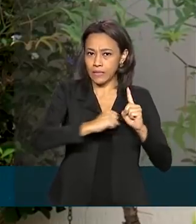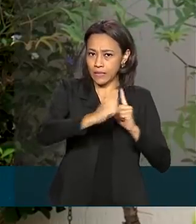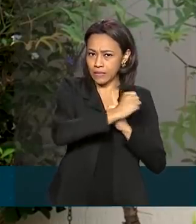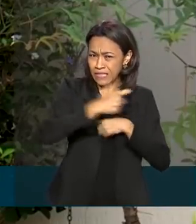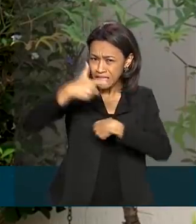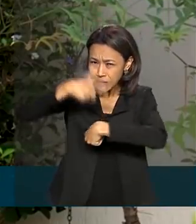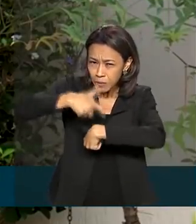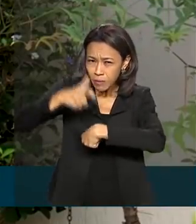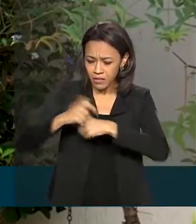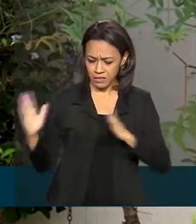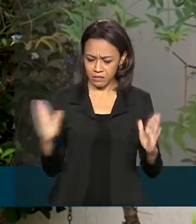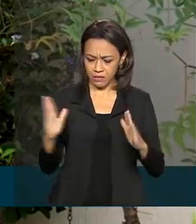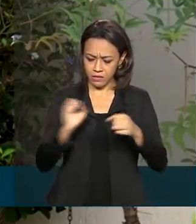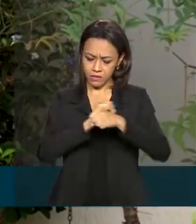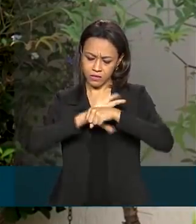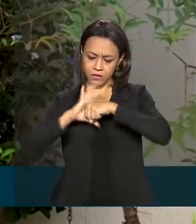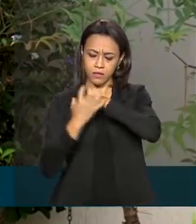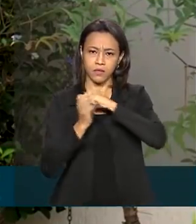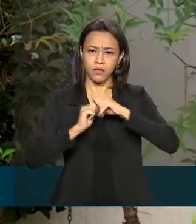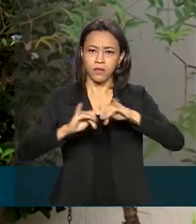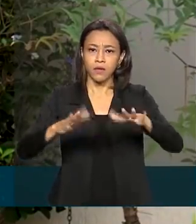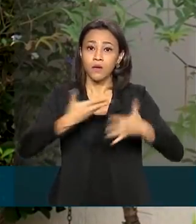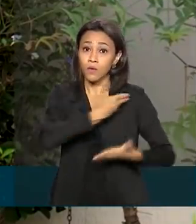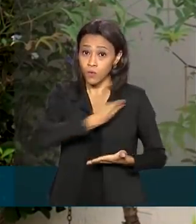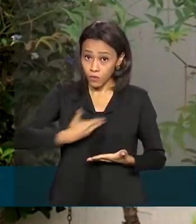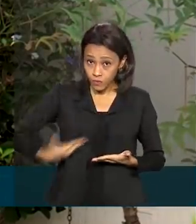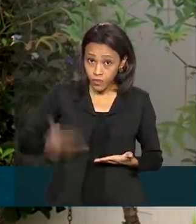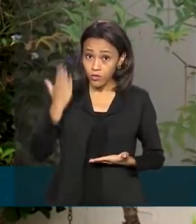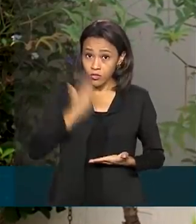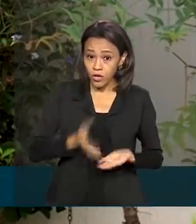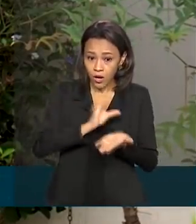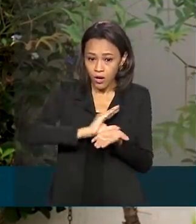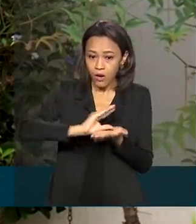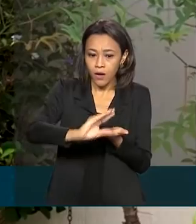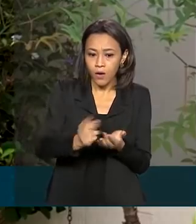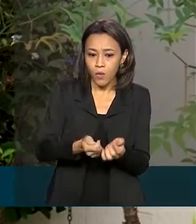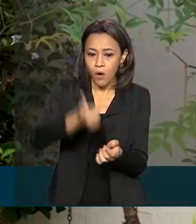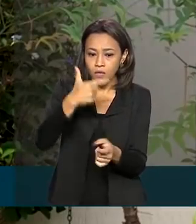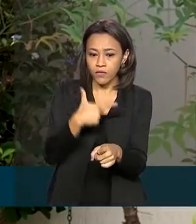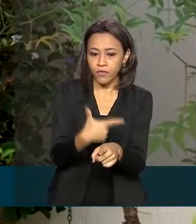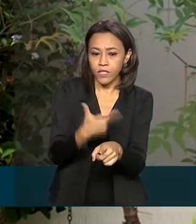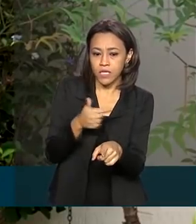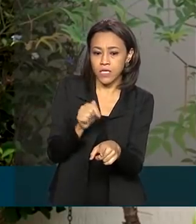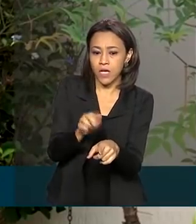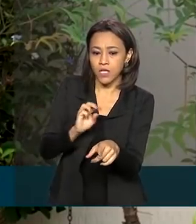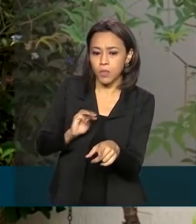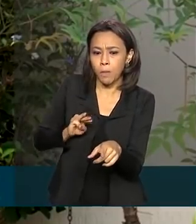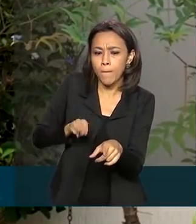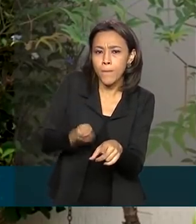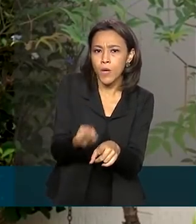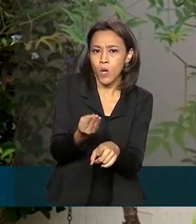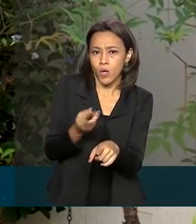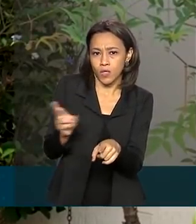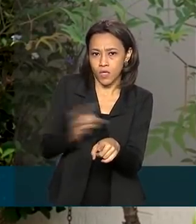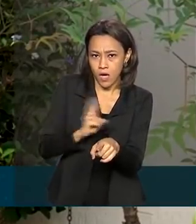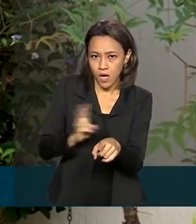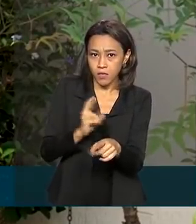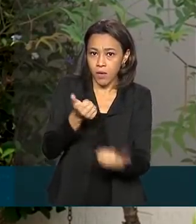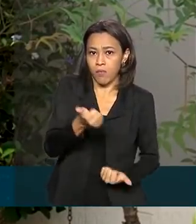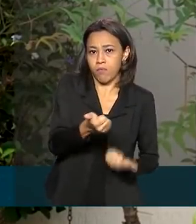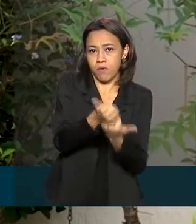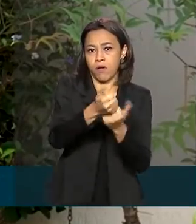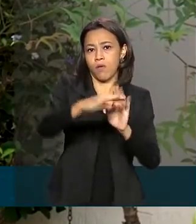momento de pandemia, o governo liberou quase 27 milhões de reais para a execução do programa de